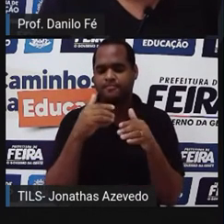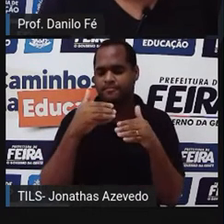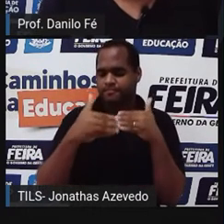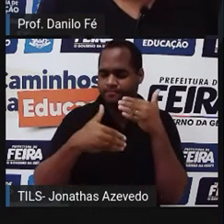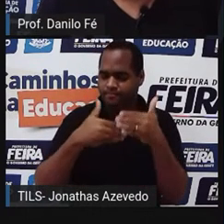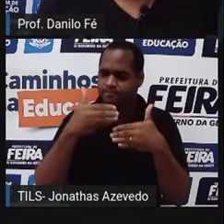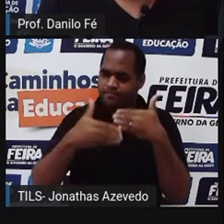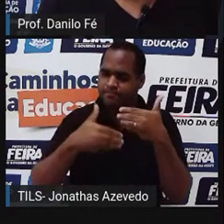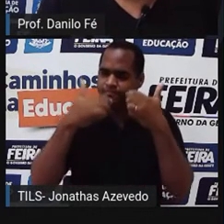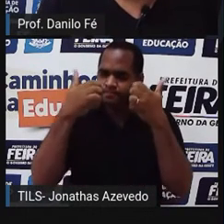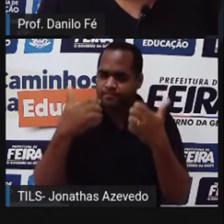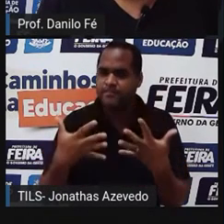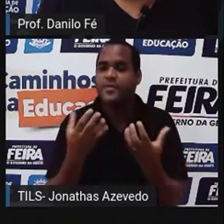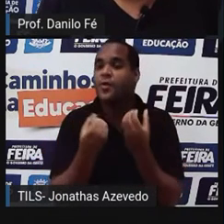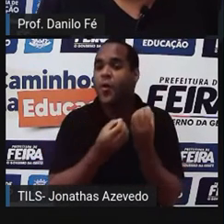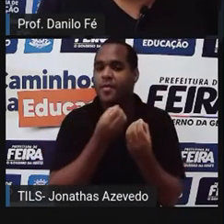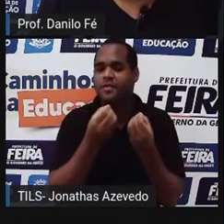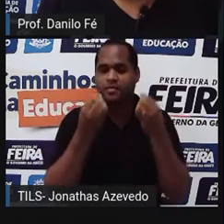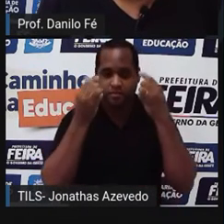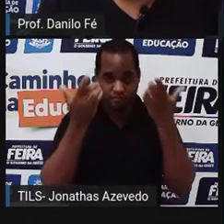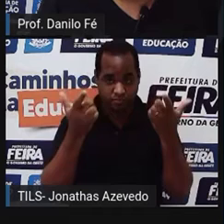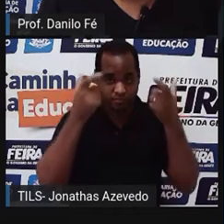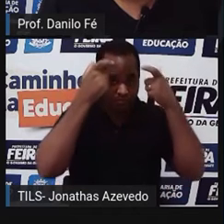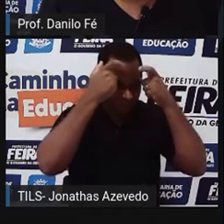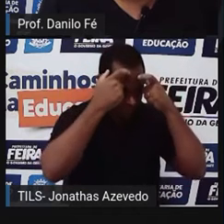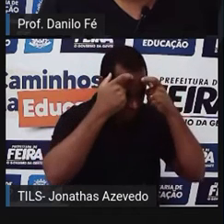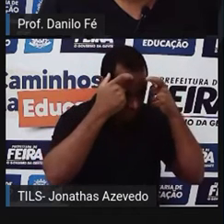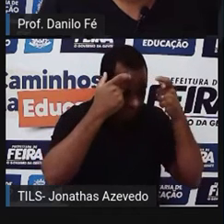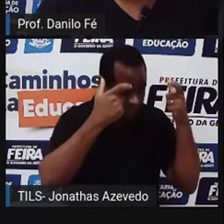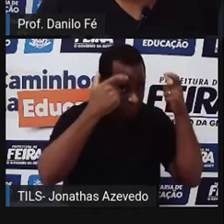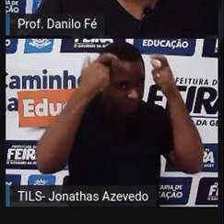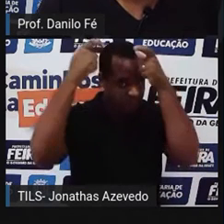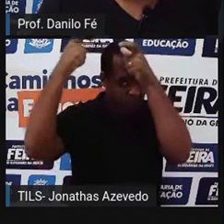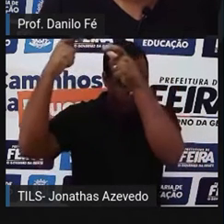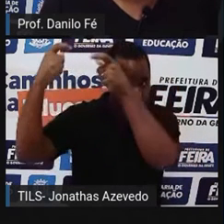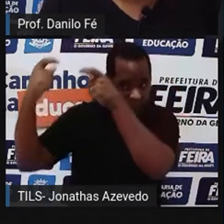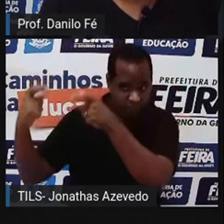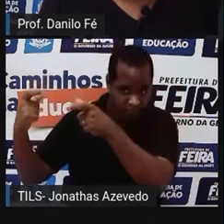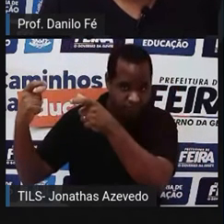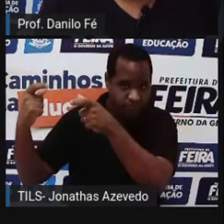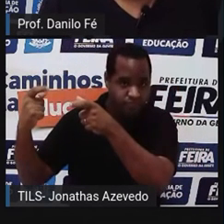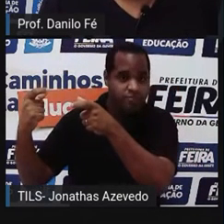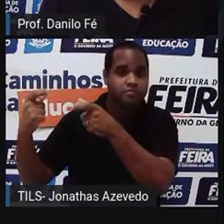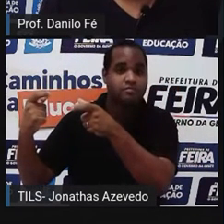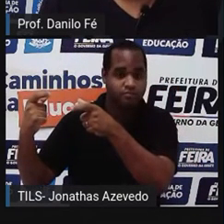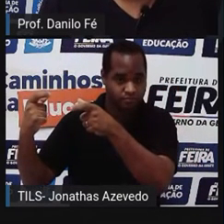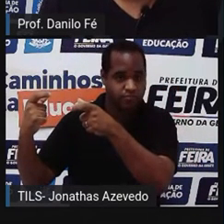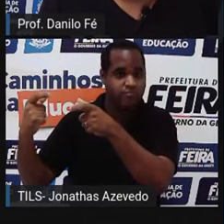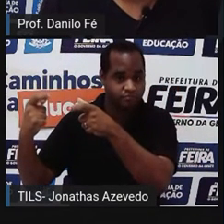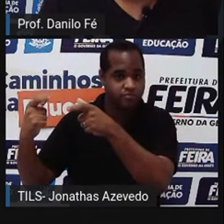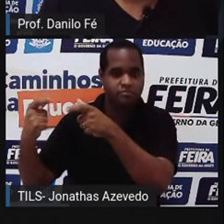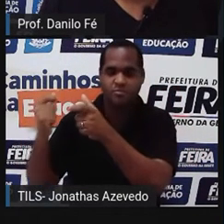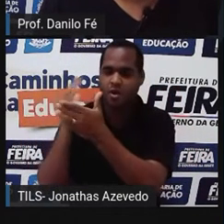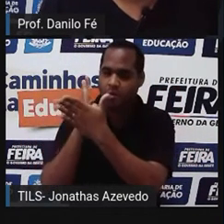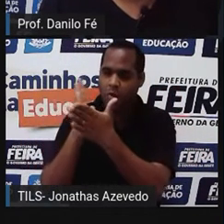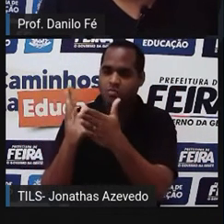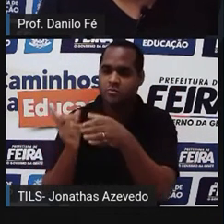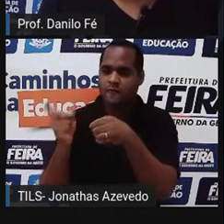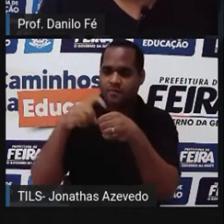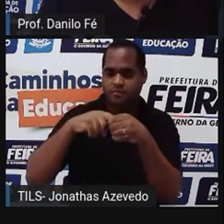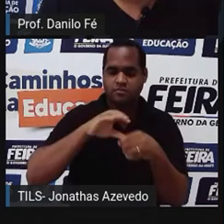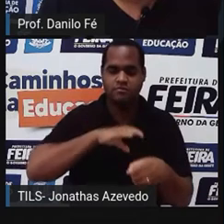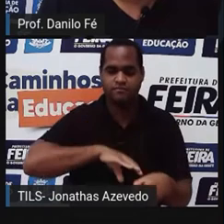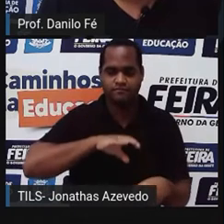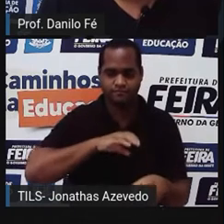levou o Dom Pedro I a abdicar do trono e retornar para Portugal.